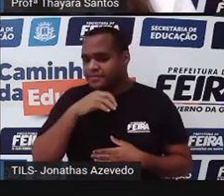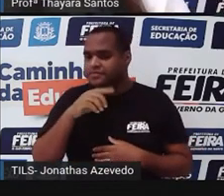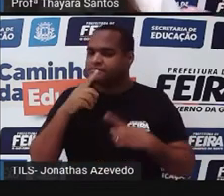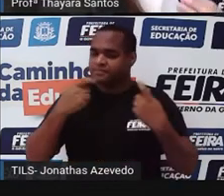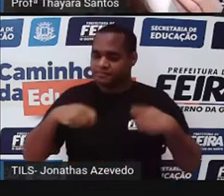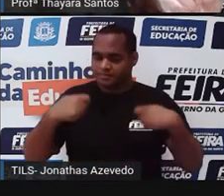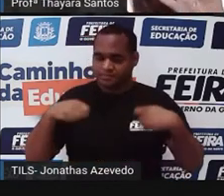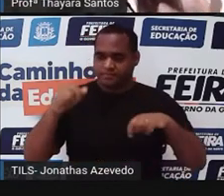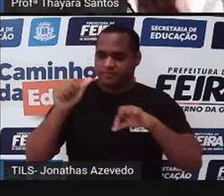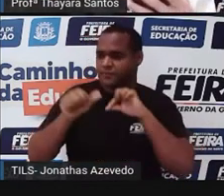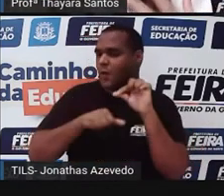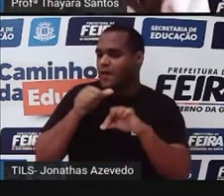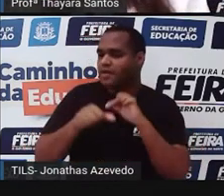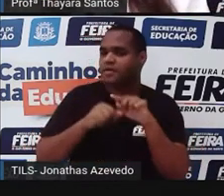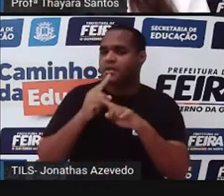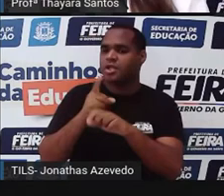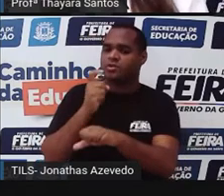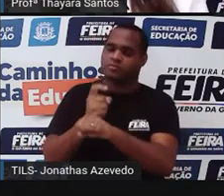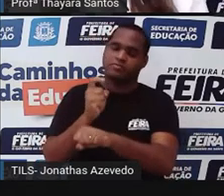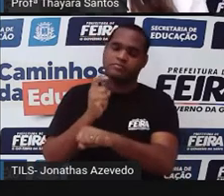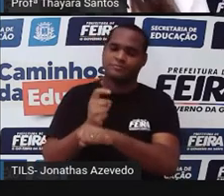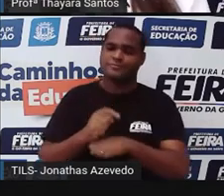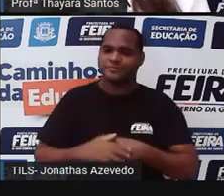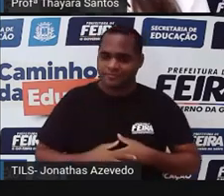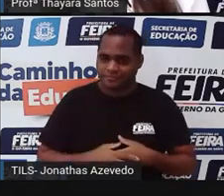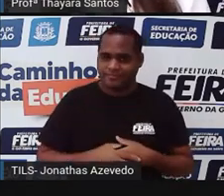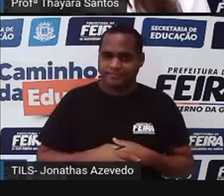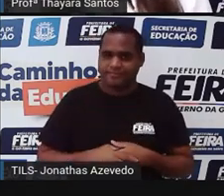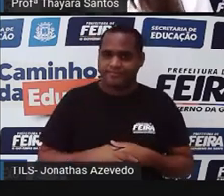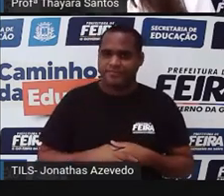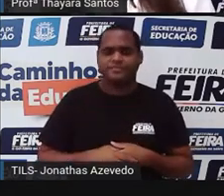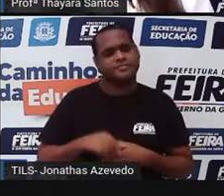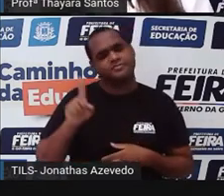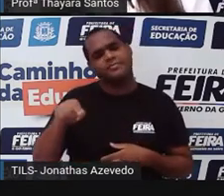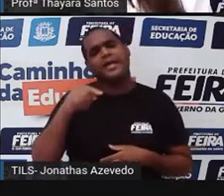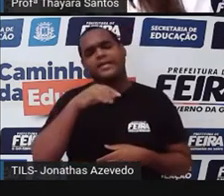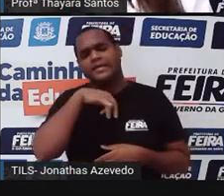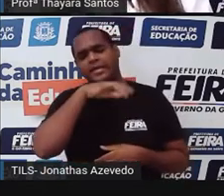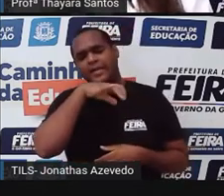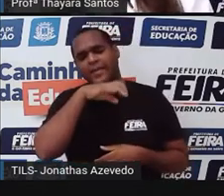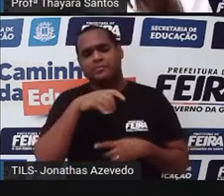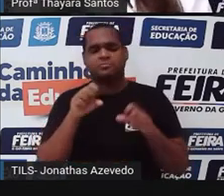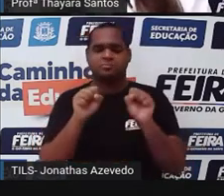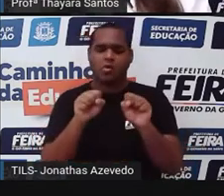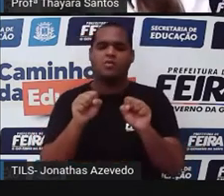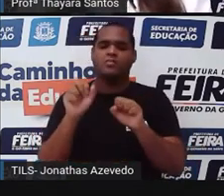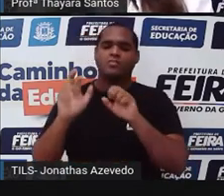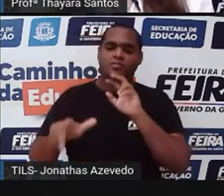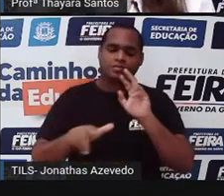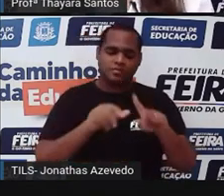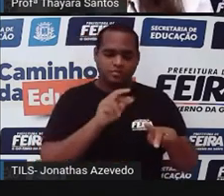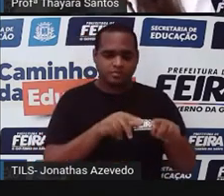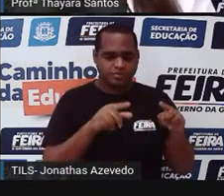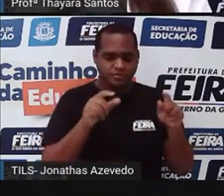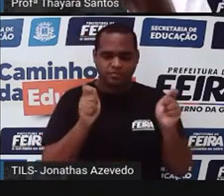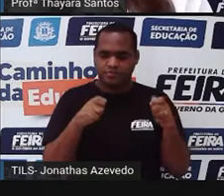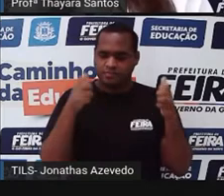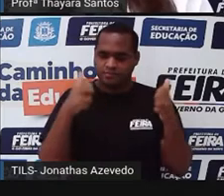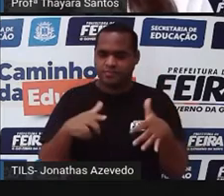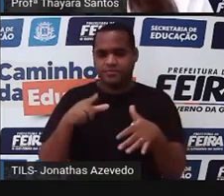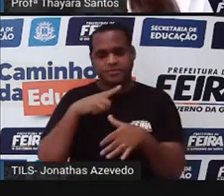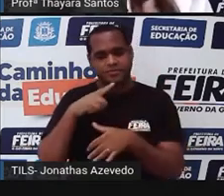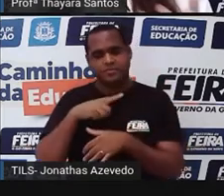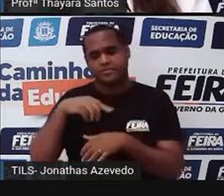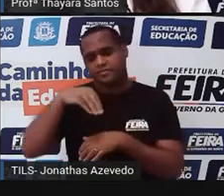exoesqueleto que é duro, que é rígido. E esses animais, eles tanto podem estar no ambiente aquático, quanto no